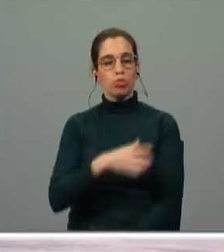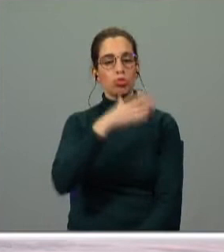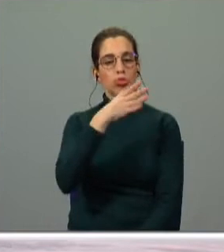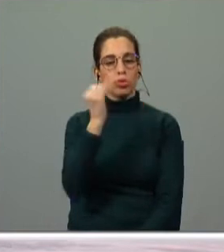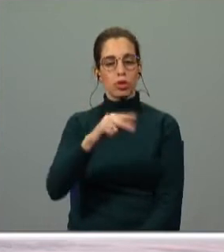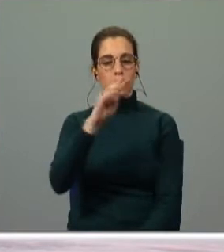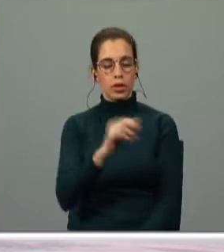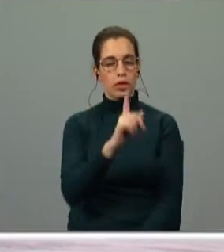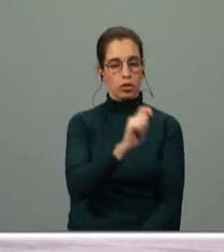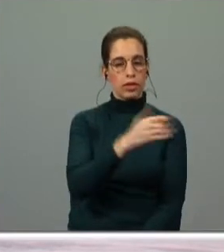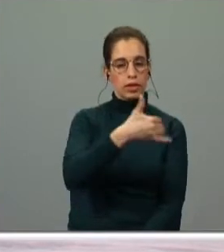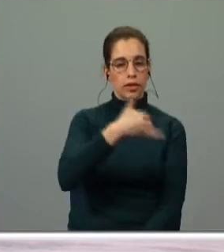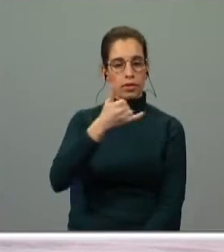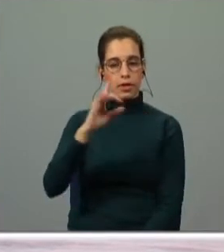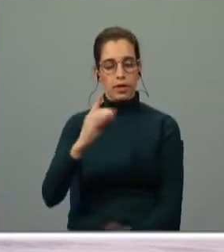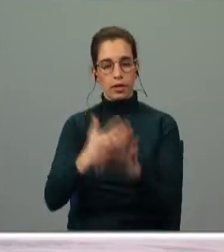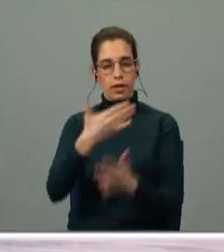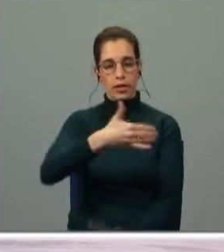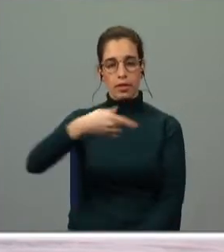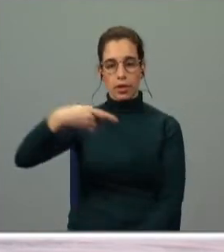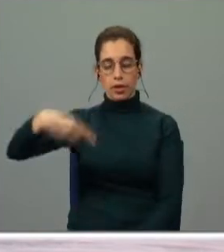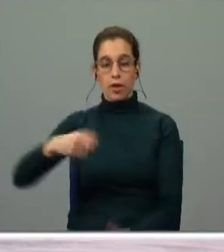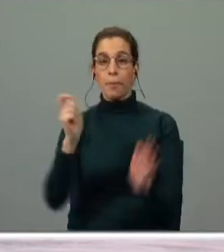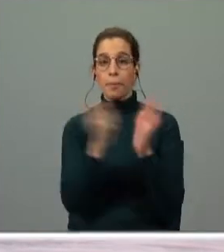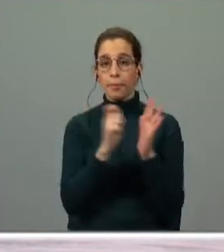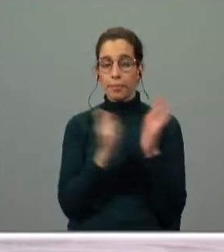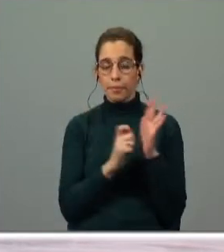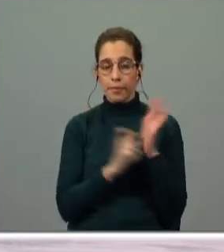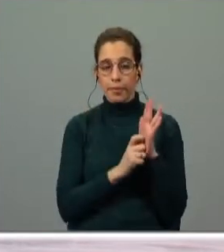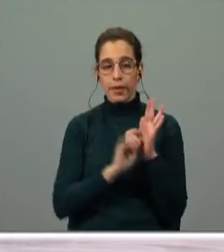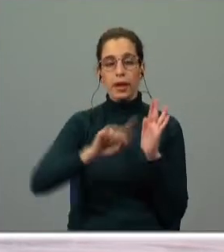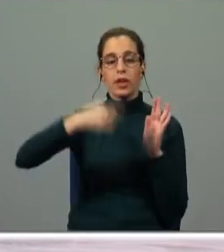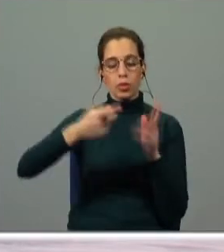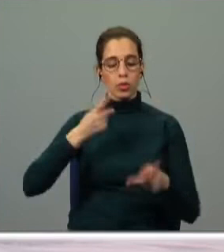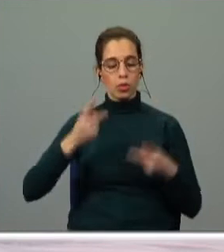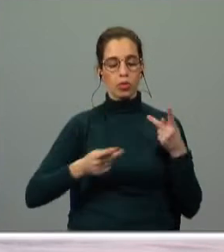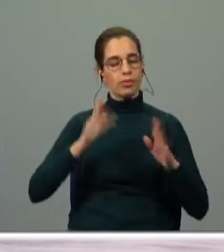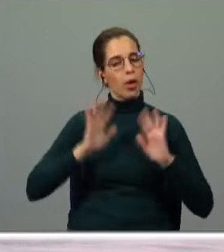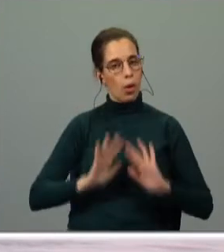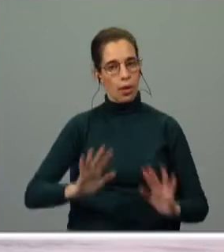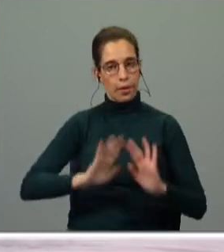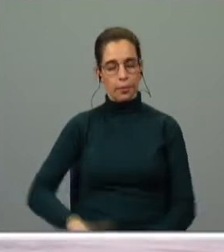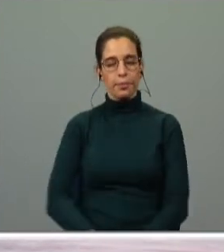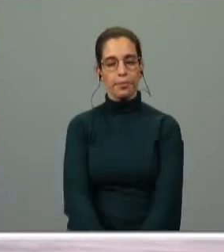das tâncias 126 à 129, toma notas e depois vamos analisar com calma.